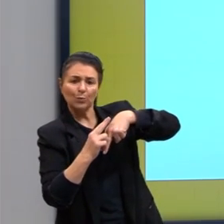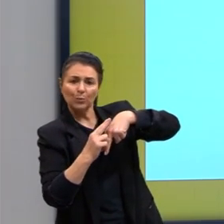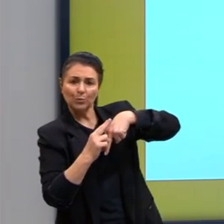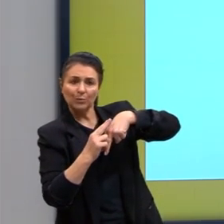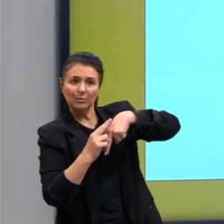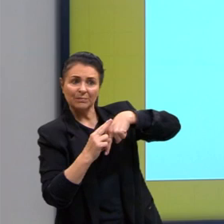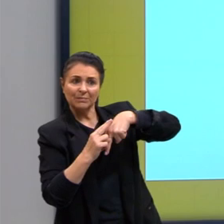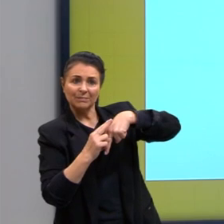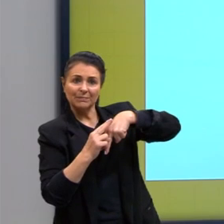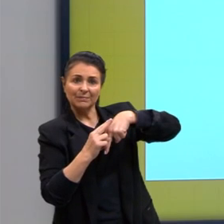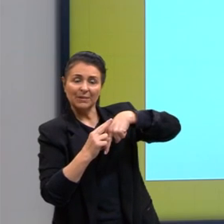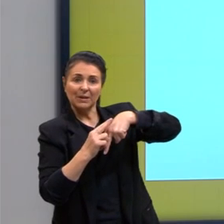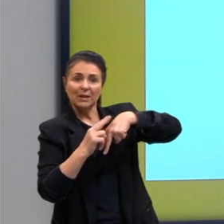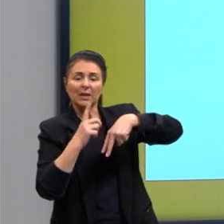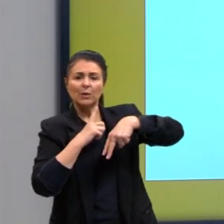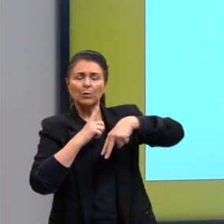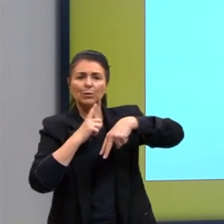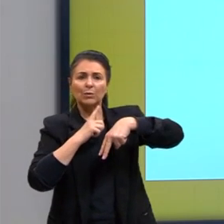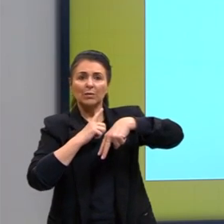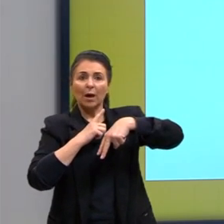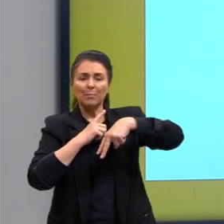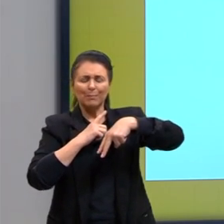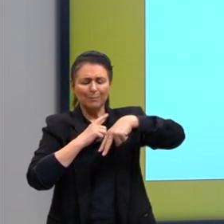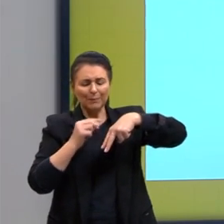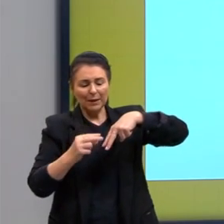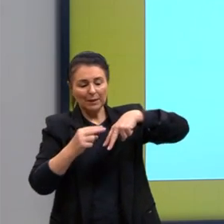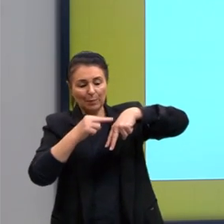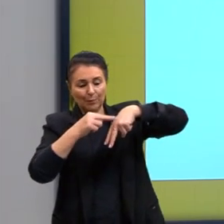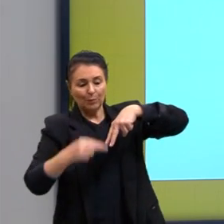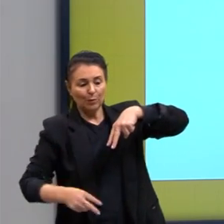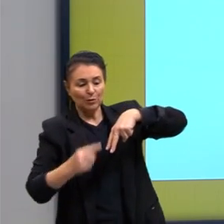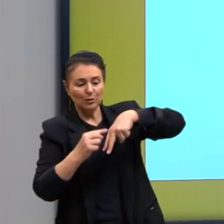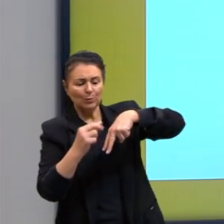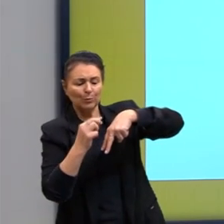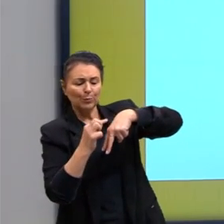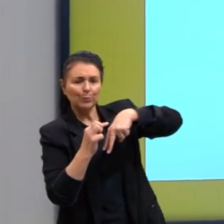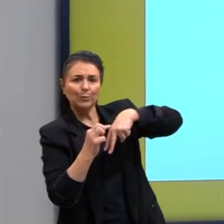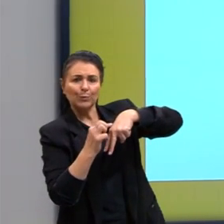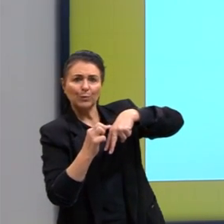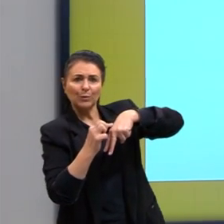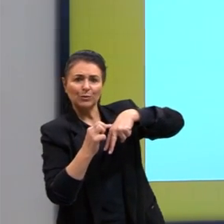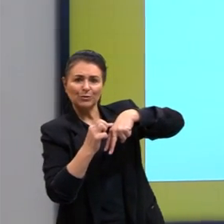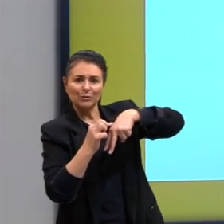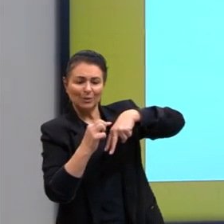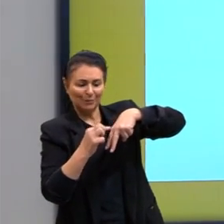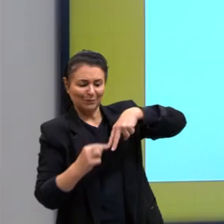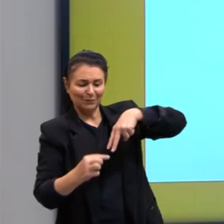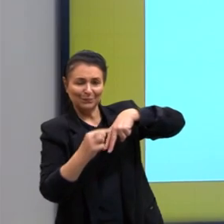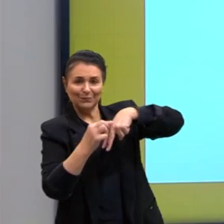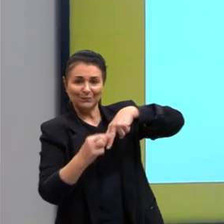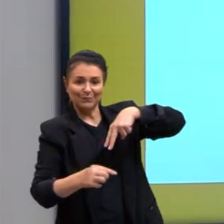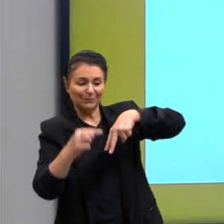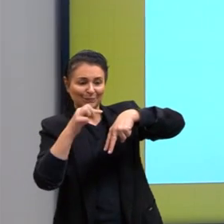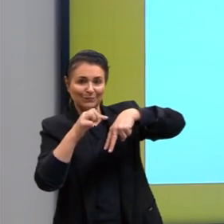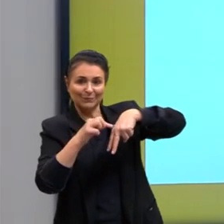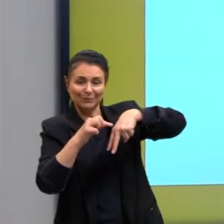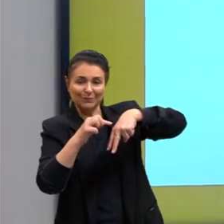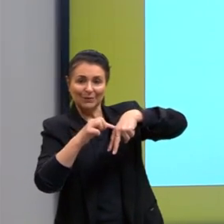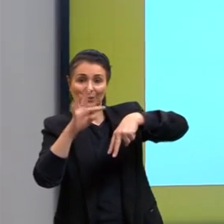ainda. E quando está bem na pontinha, está lá na região do telômero, é chamado de